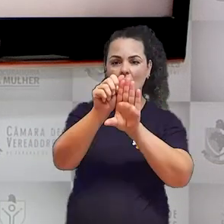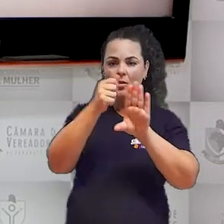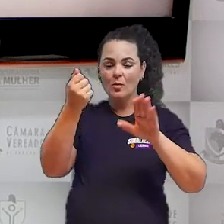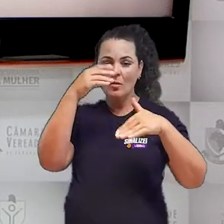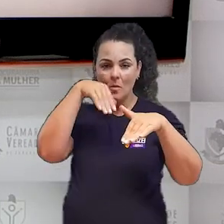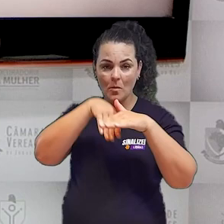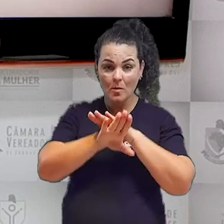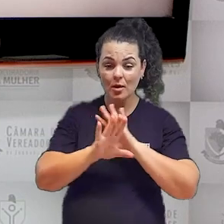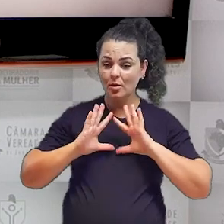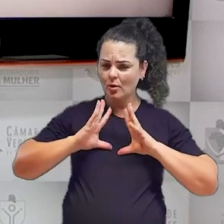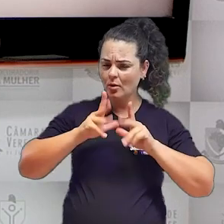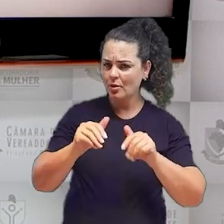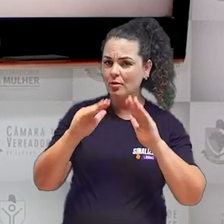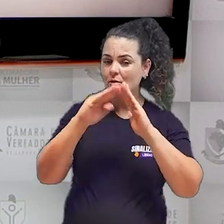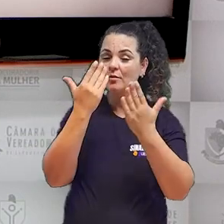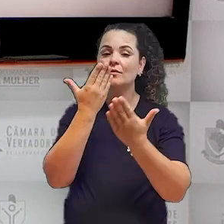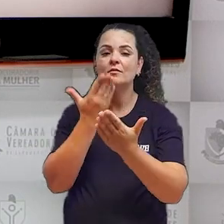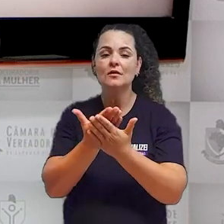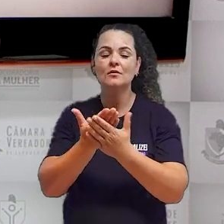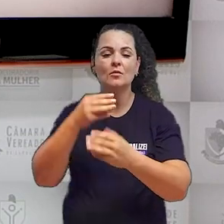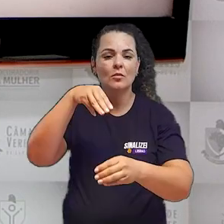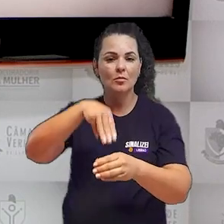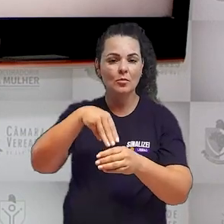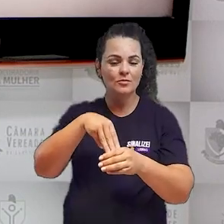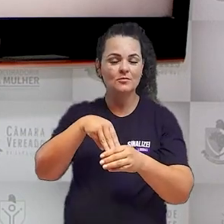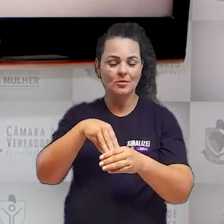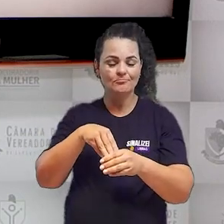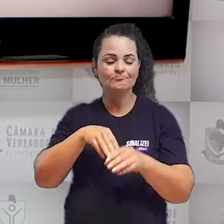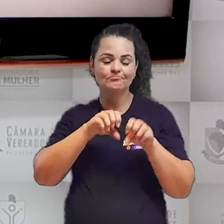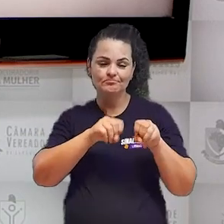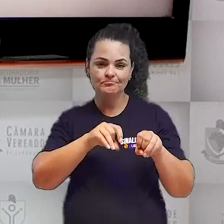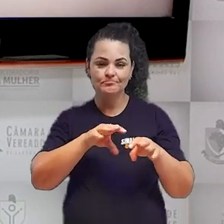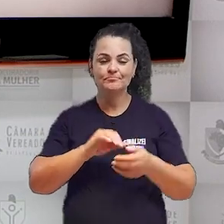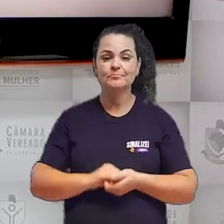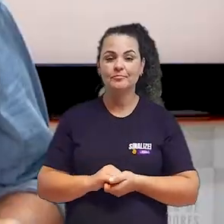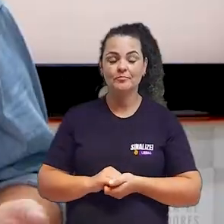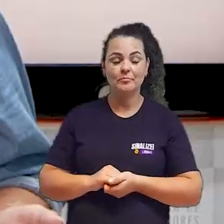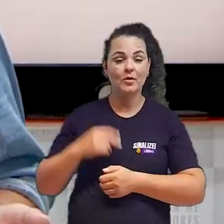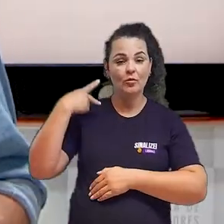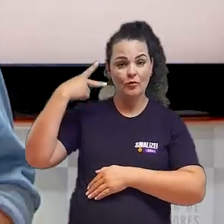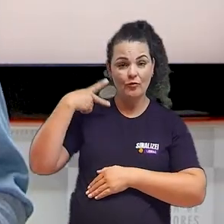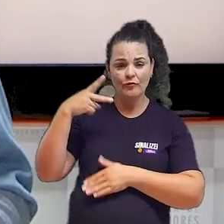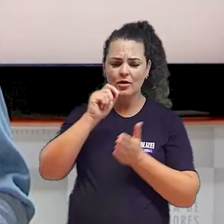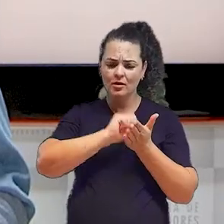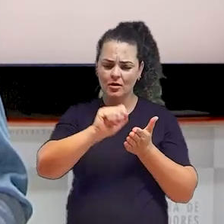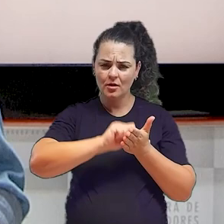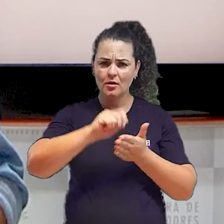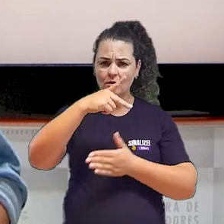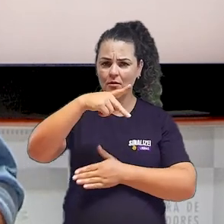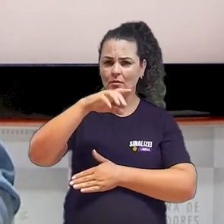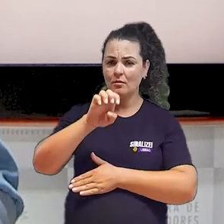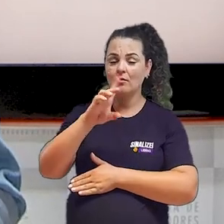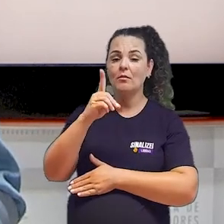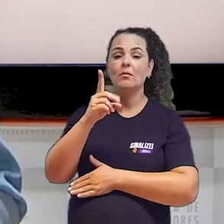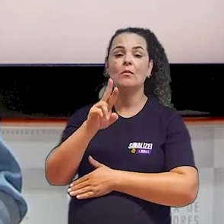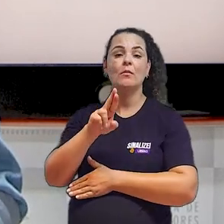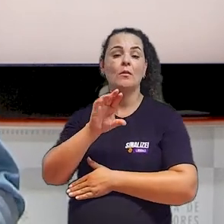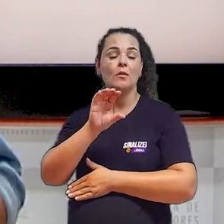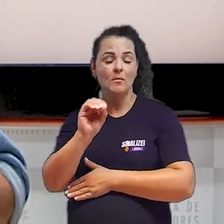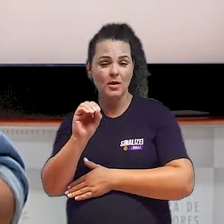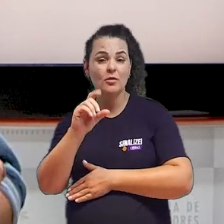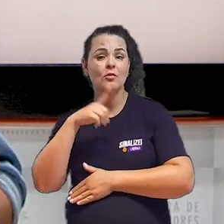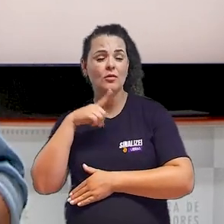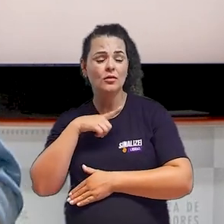guarda-volume em todas as unidades escolares da rede municipal de ensino. Segundo o autor da indicação, Pedro Elias dos